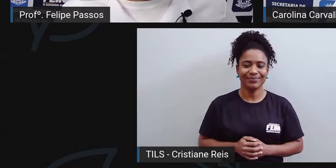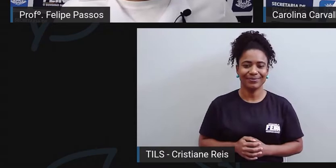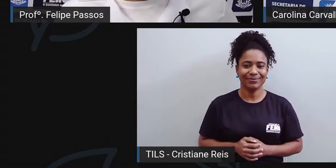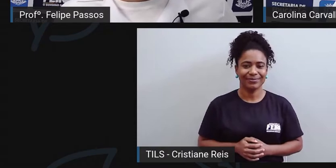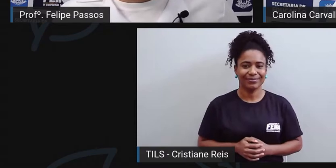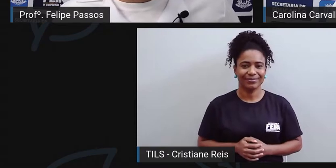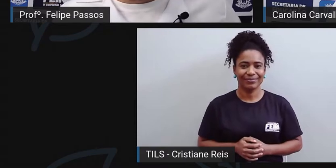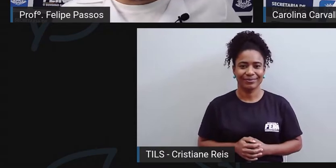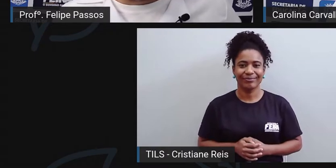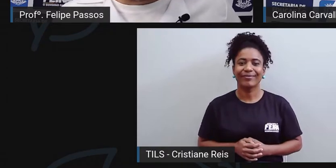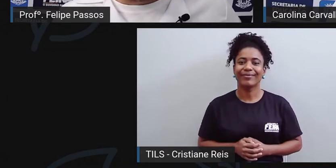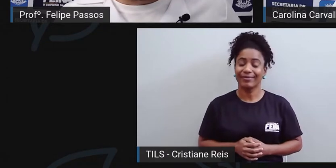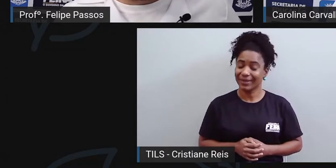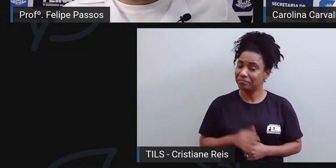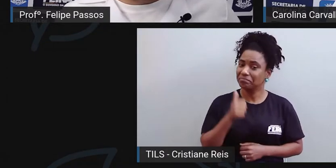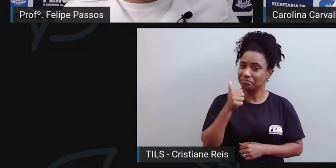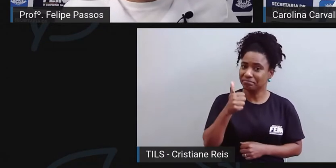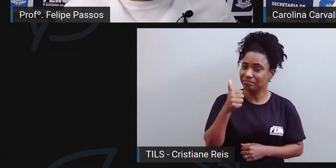beleza.